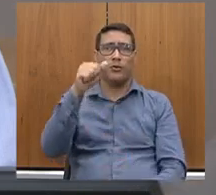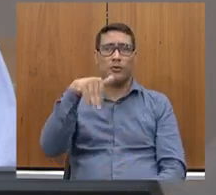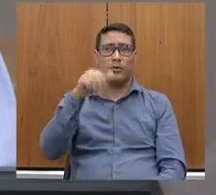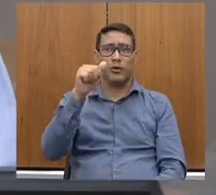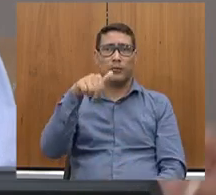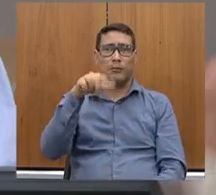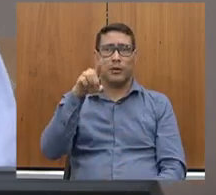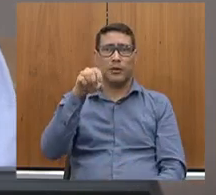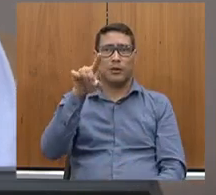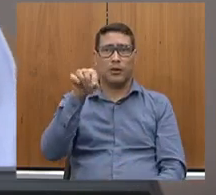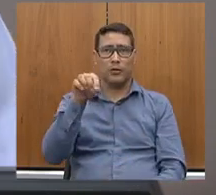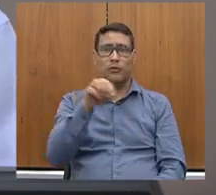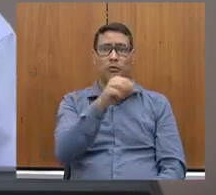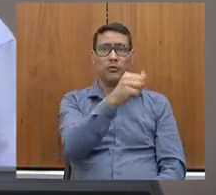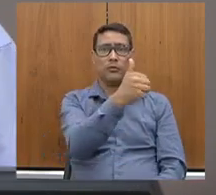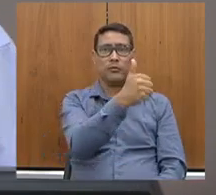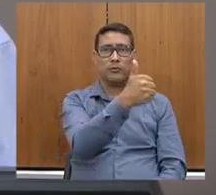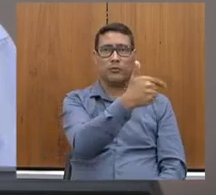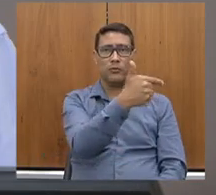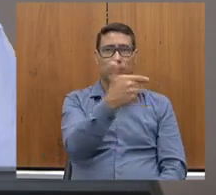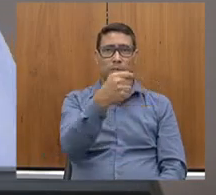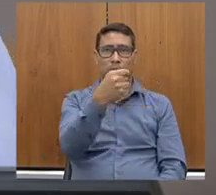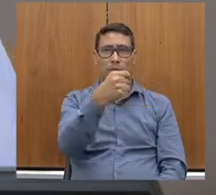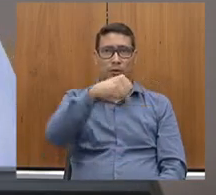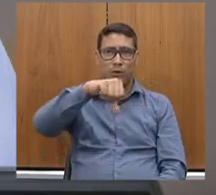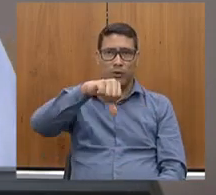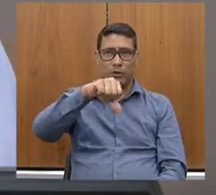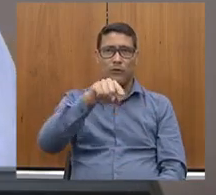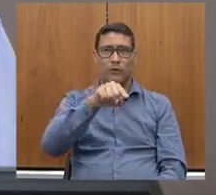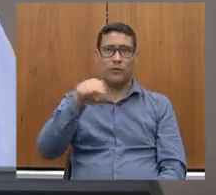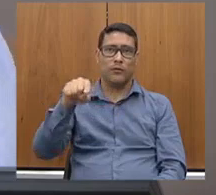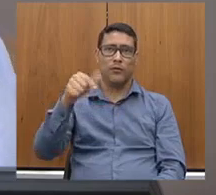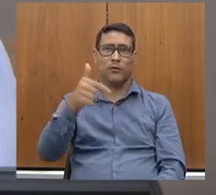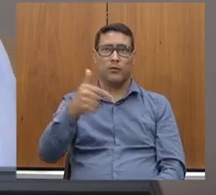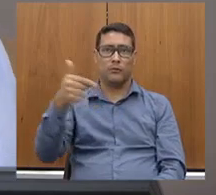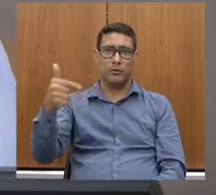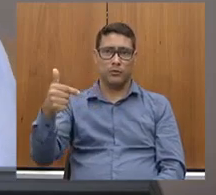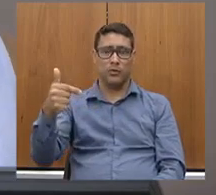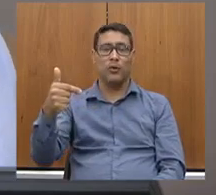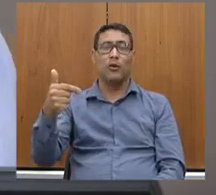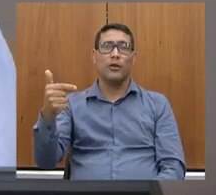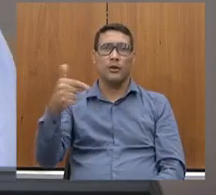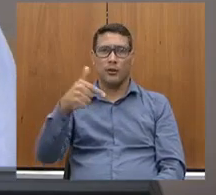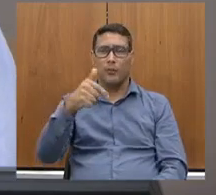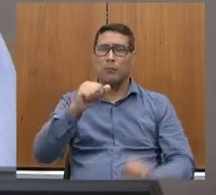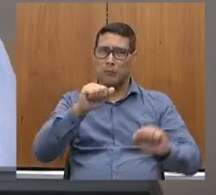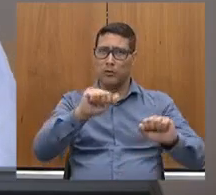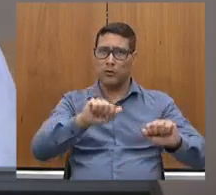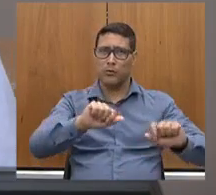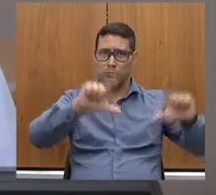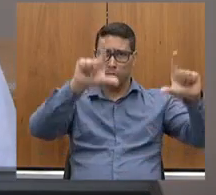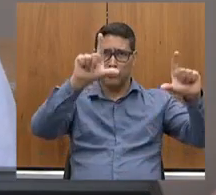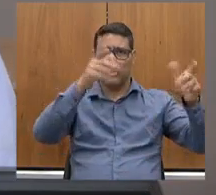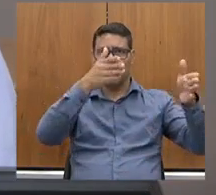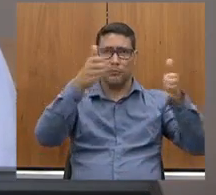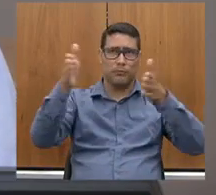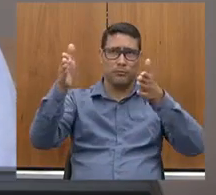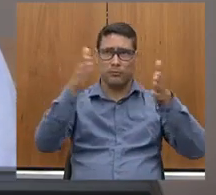2022. Então, se os senhores puderem passando, vamos lá.